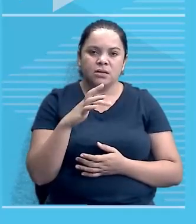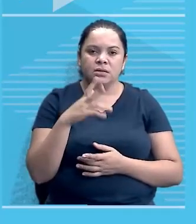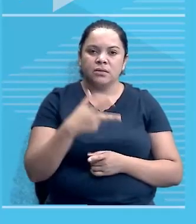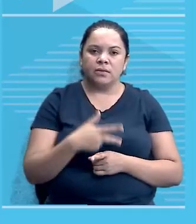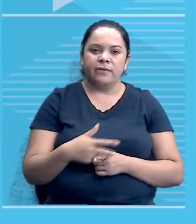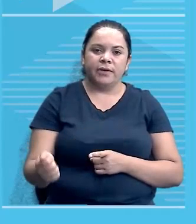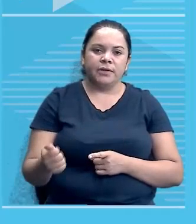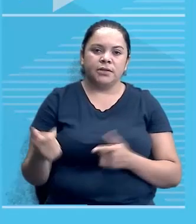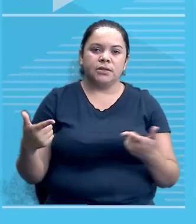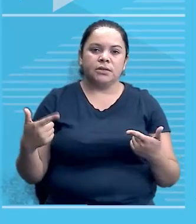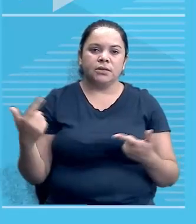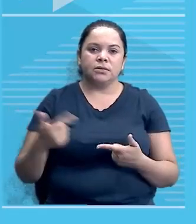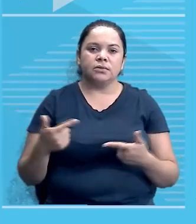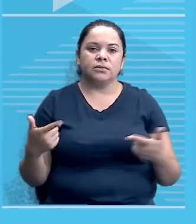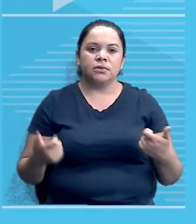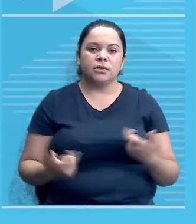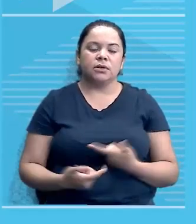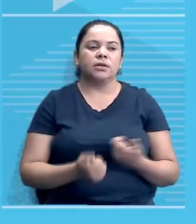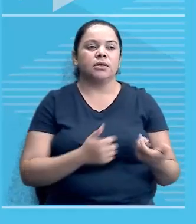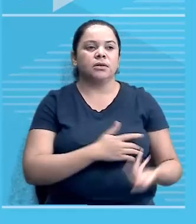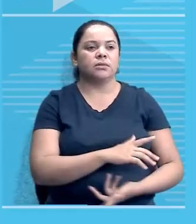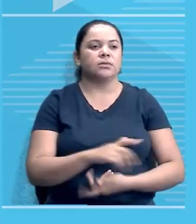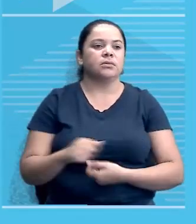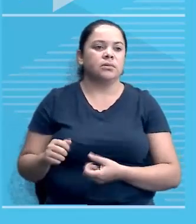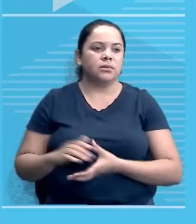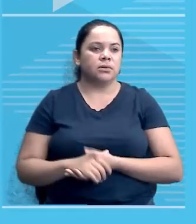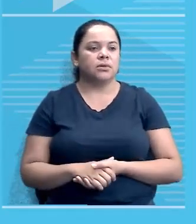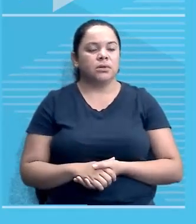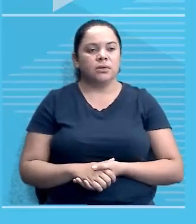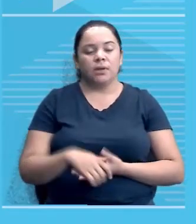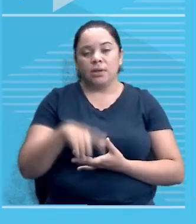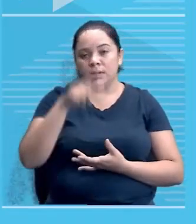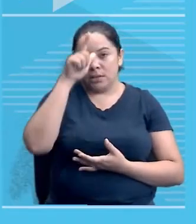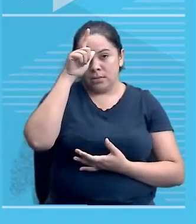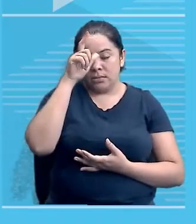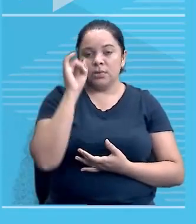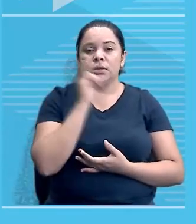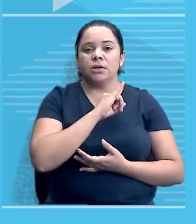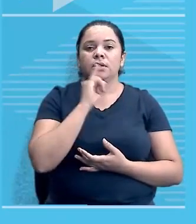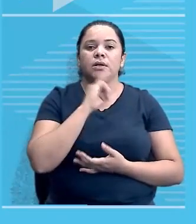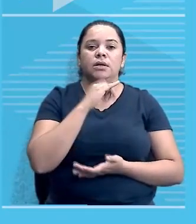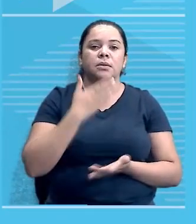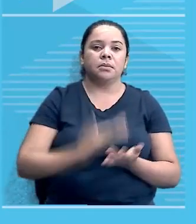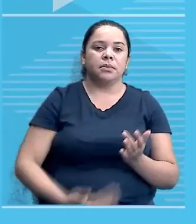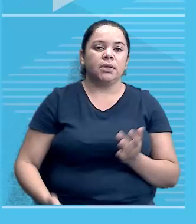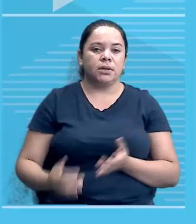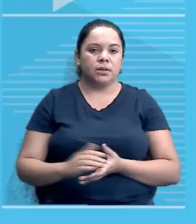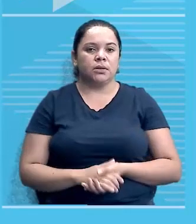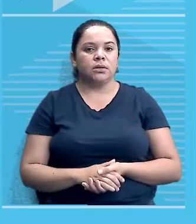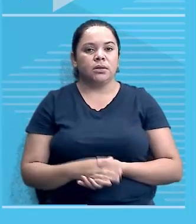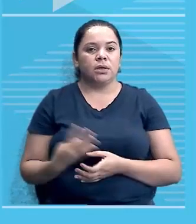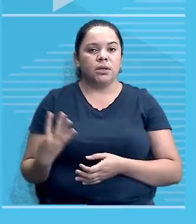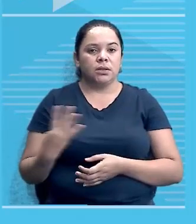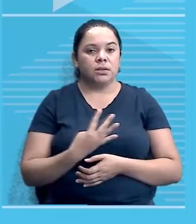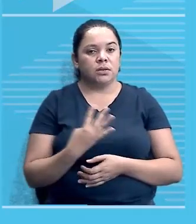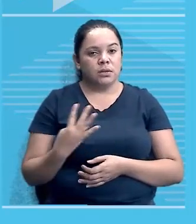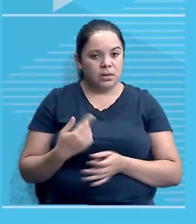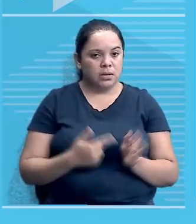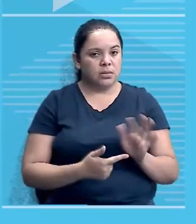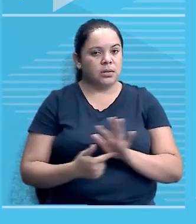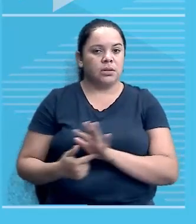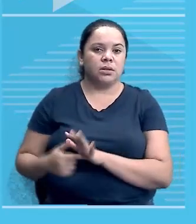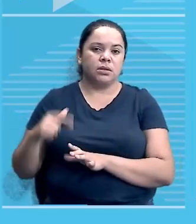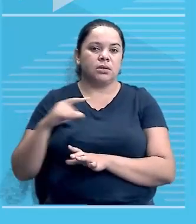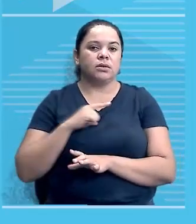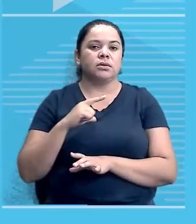por outro lado, quem perde? Perde a Alemanha, perde a Itália. Essas quatro nações que eu citei tinham colônias na África. Então,